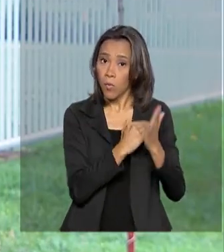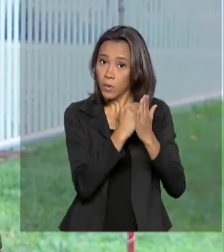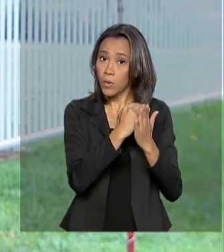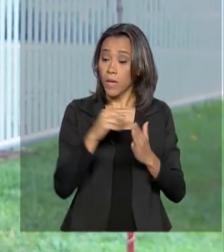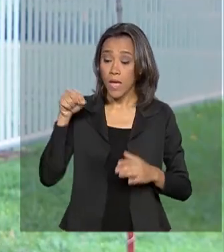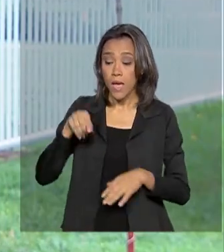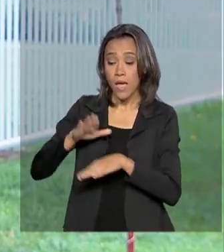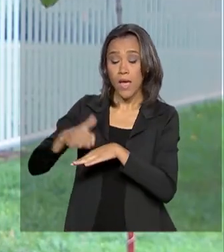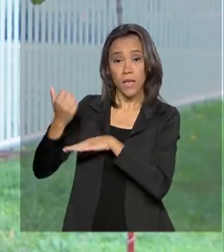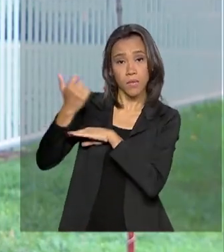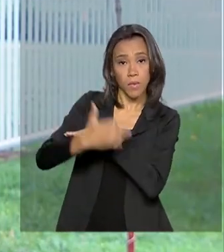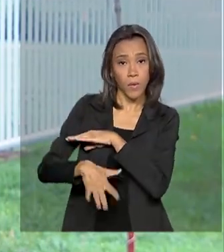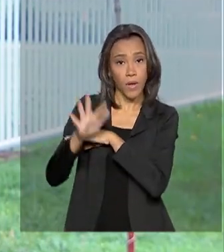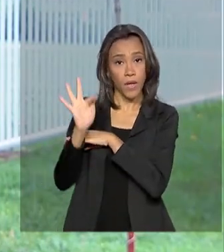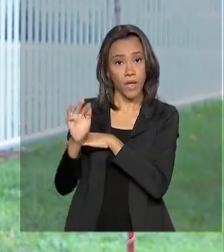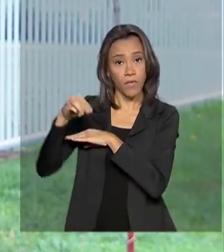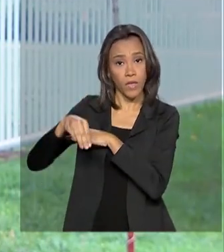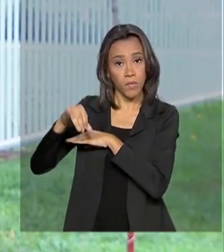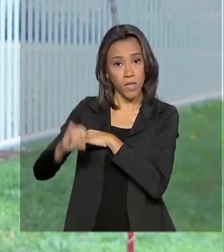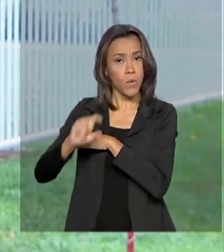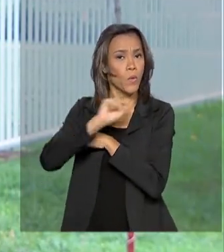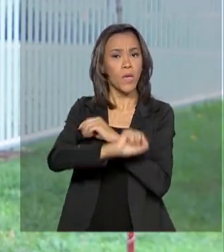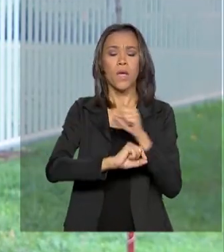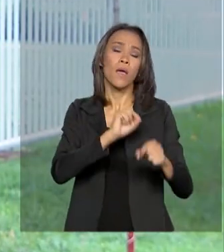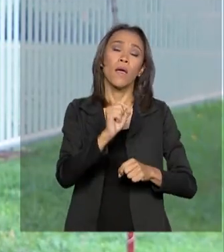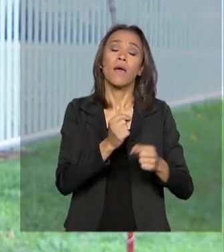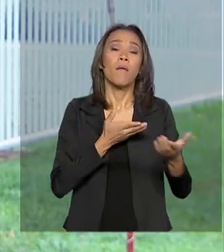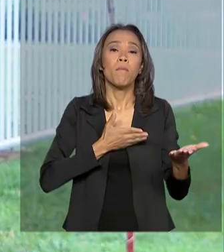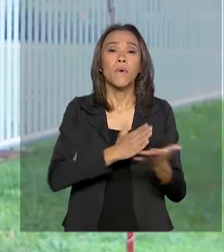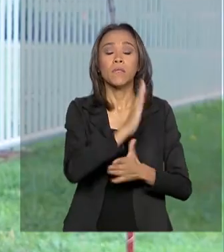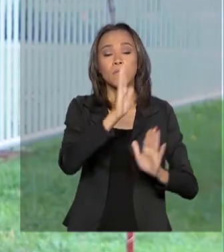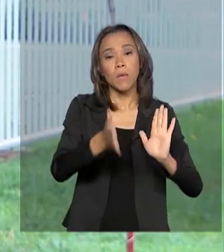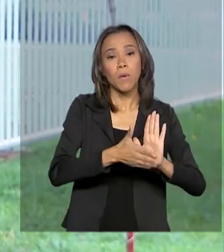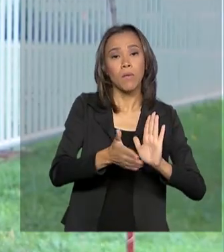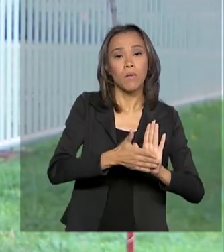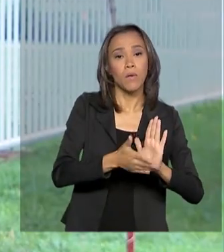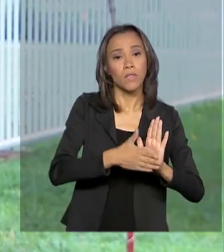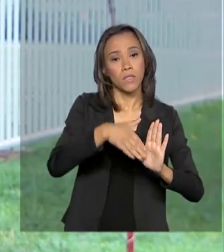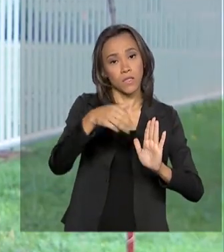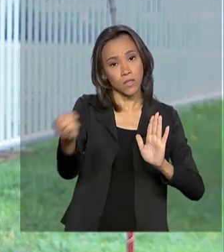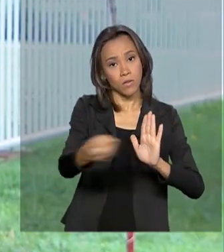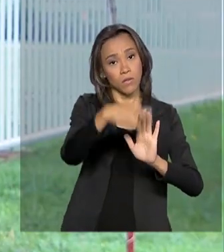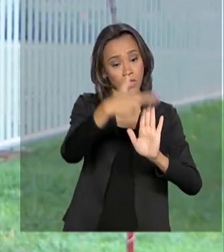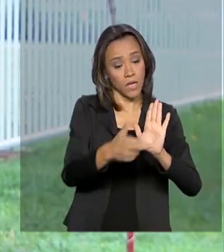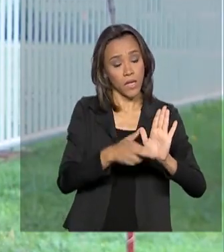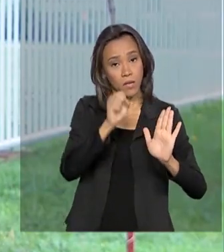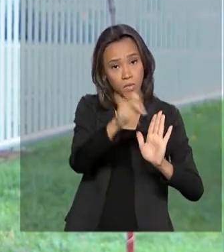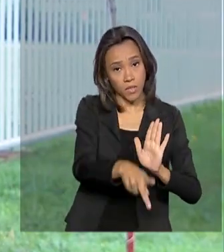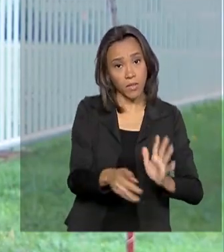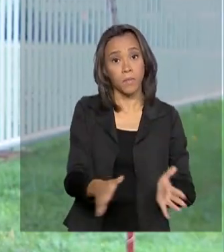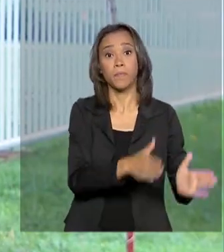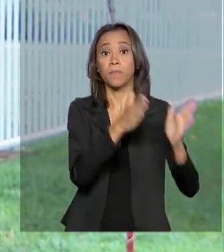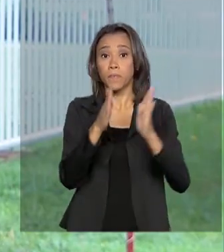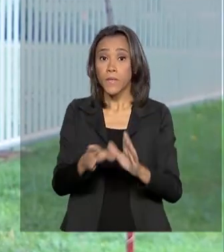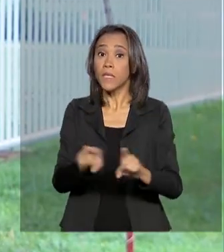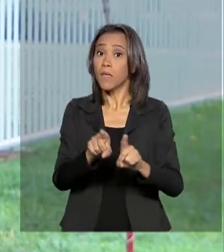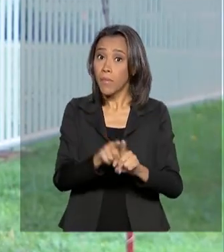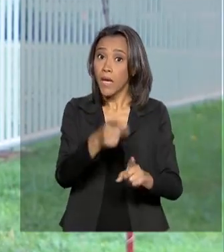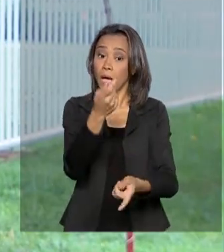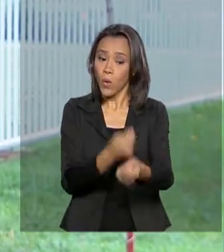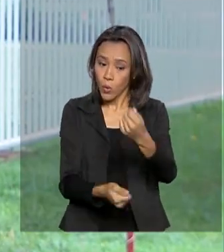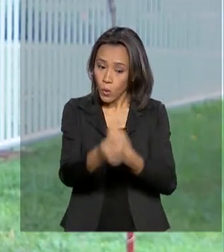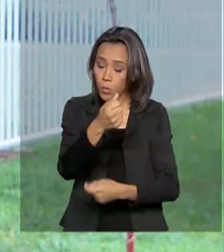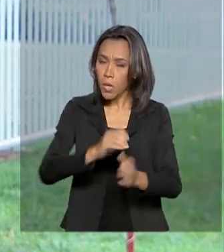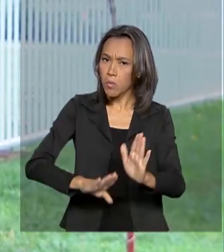FMI, foi a aprovação da reforma da Previdência. Mas as medidas de recuperação da economia também fizeram com que o